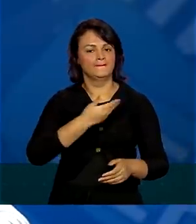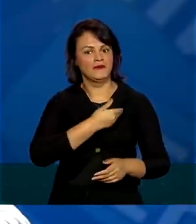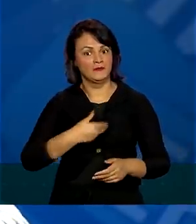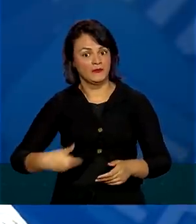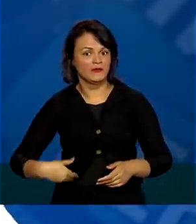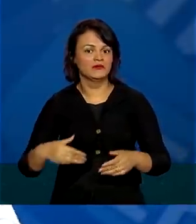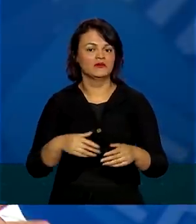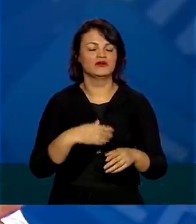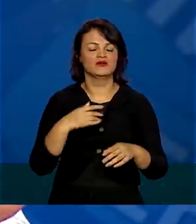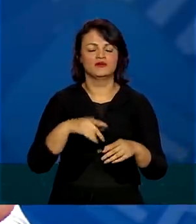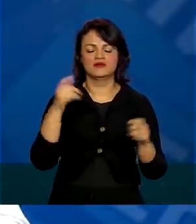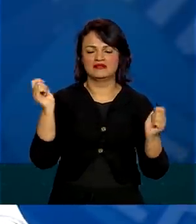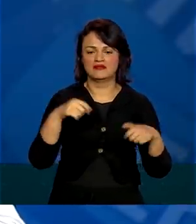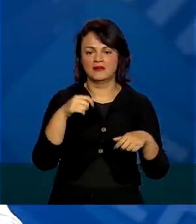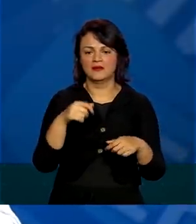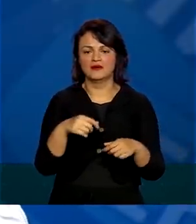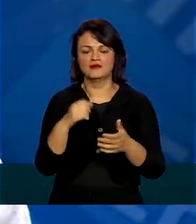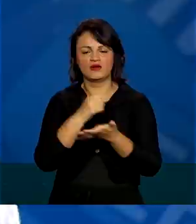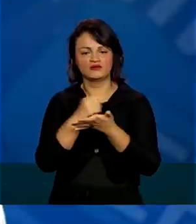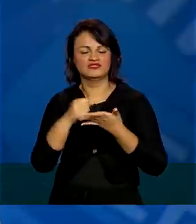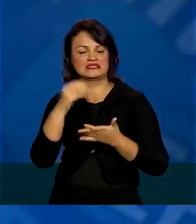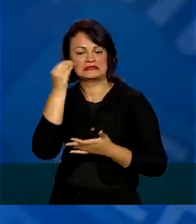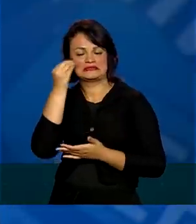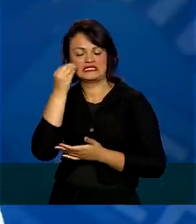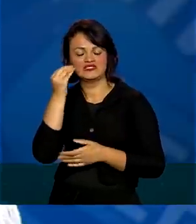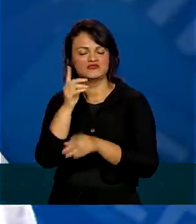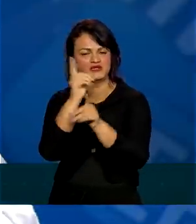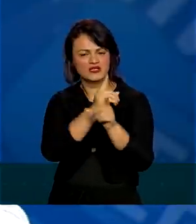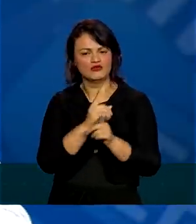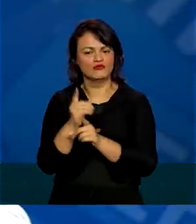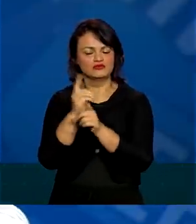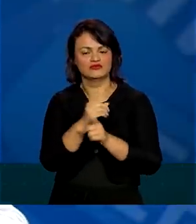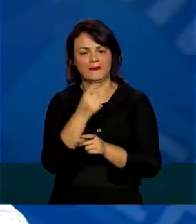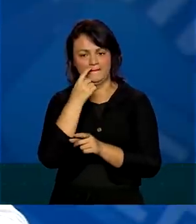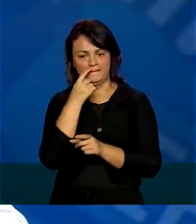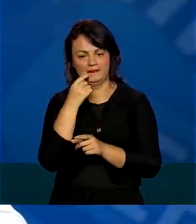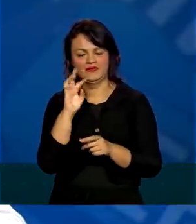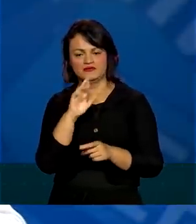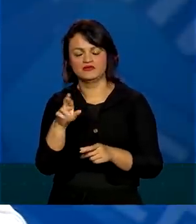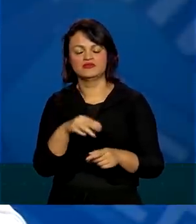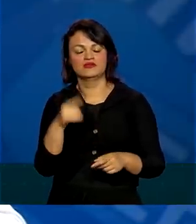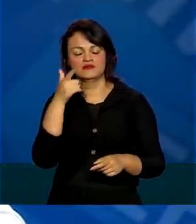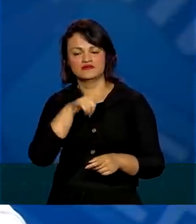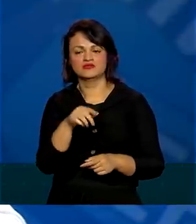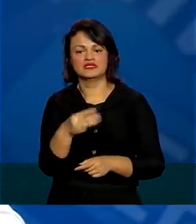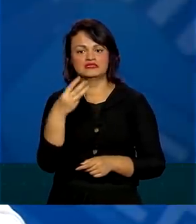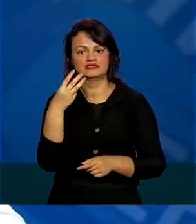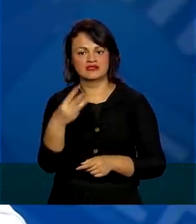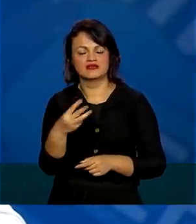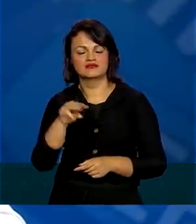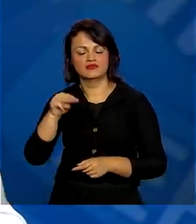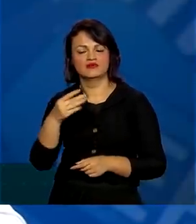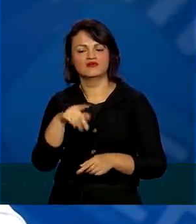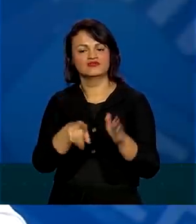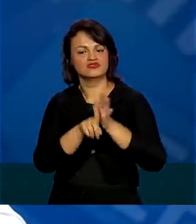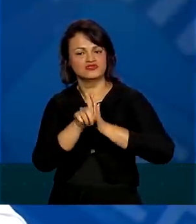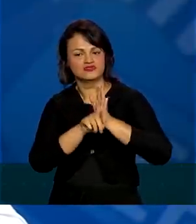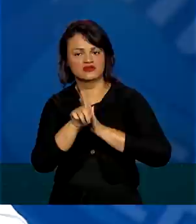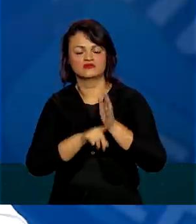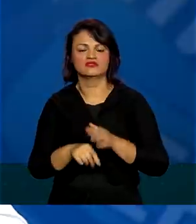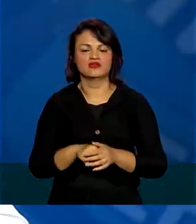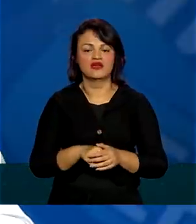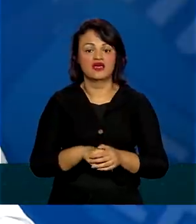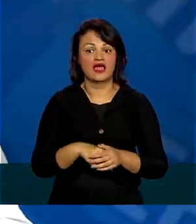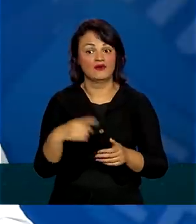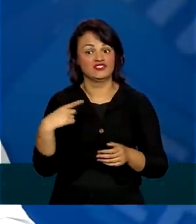para fornecer, por contratação, os testes para diagnóstico. Nós vamos fazer 3 milhões de exames desse inicialmente, porque isso é o que